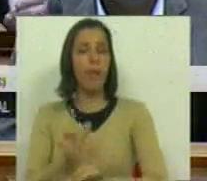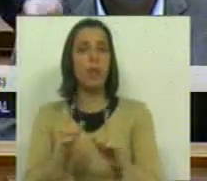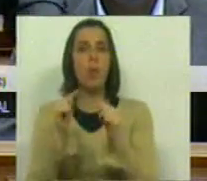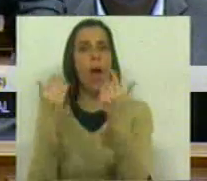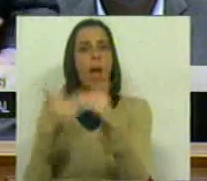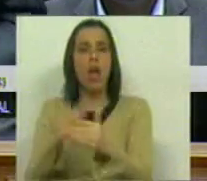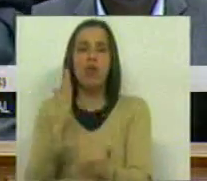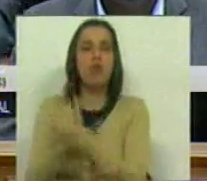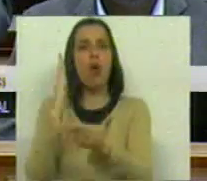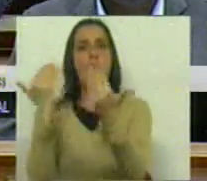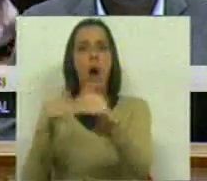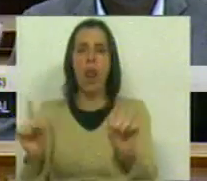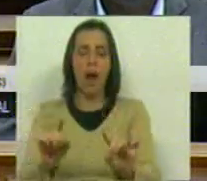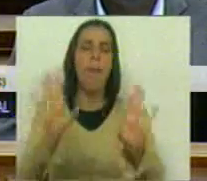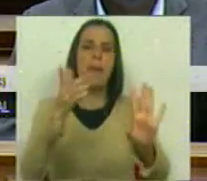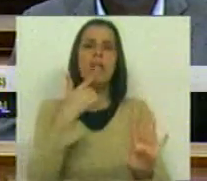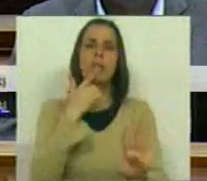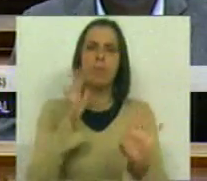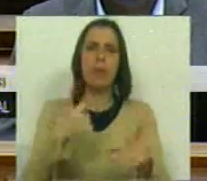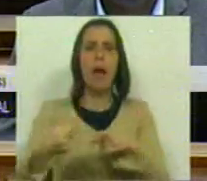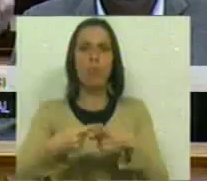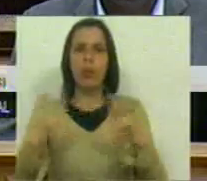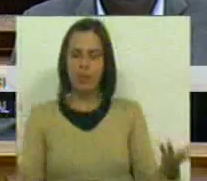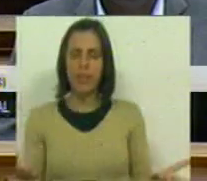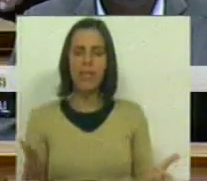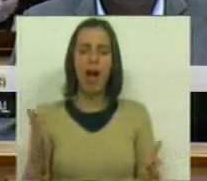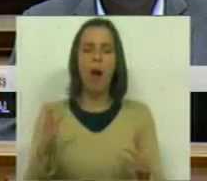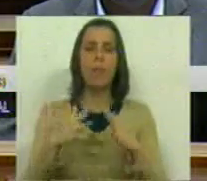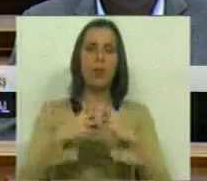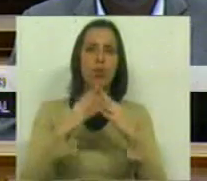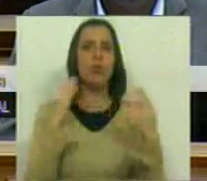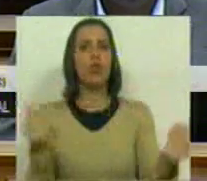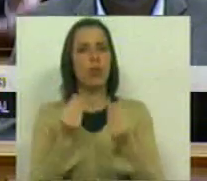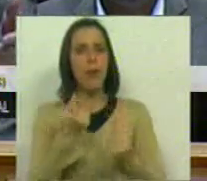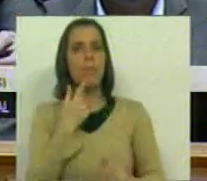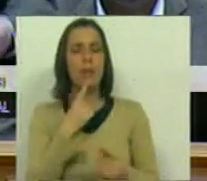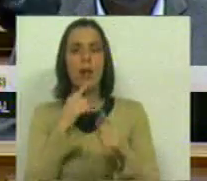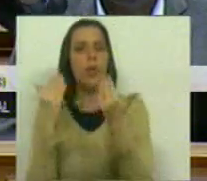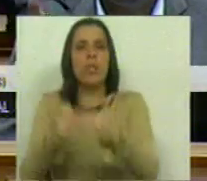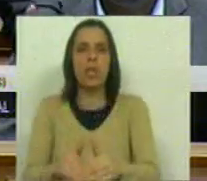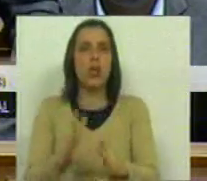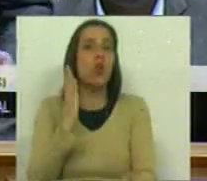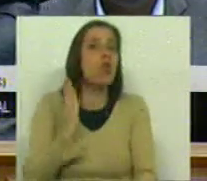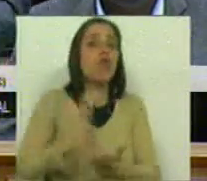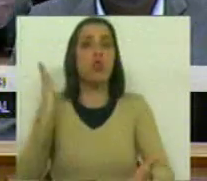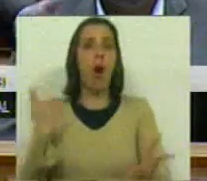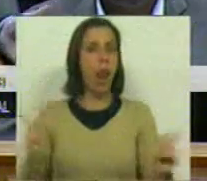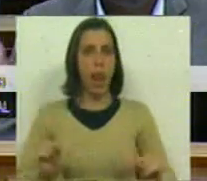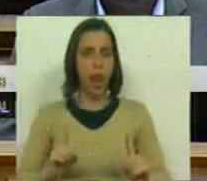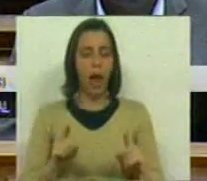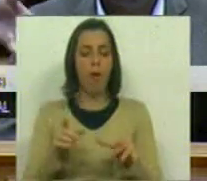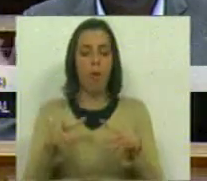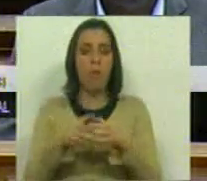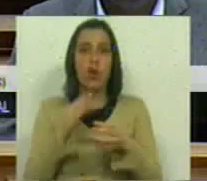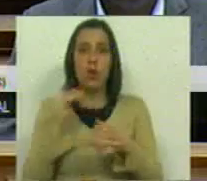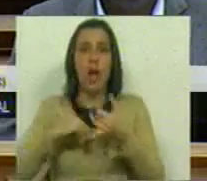se restringe exclusivamente, embora se perceba a motivação que vem de estruturas juvenis, não se restringe exclusivamente ao